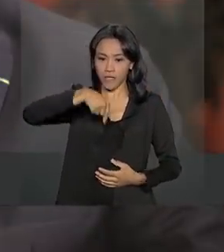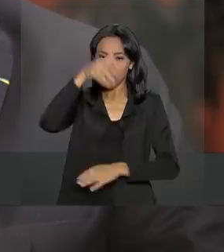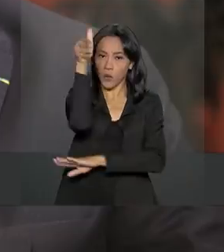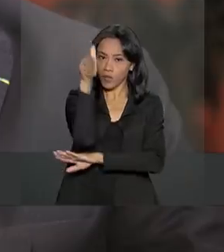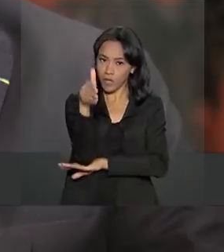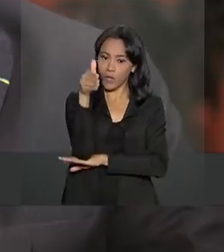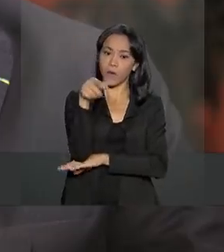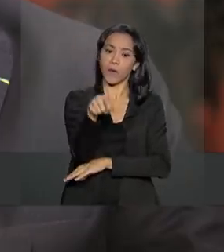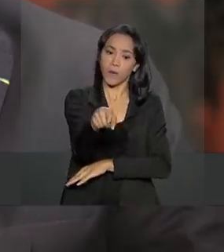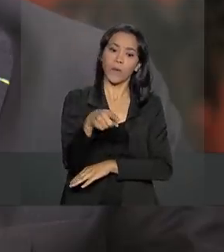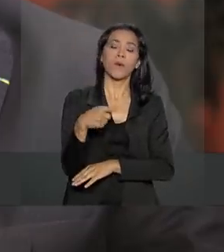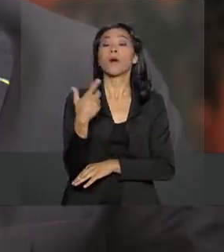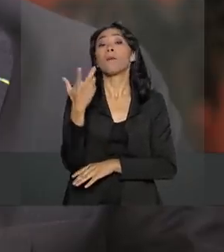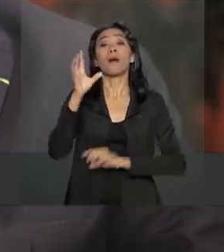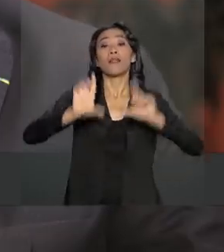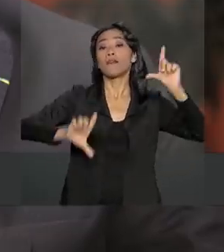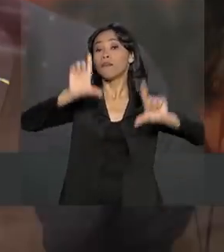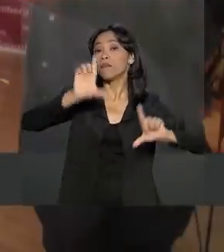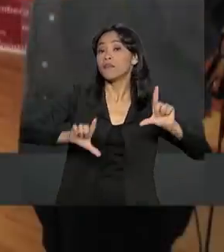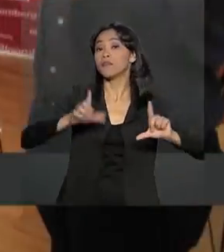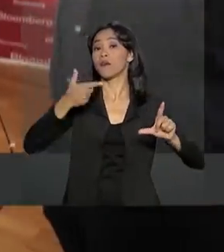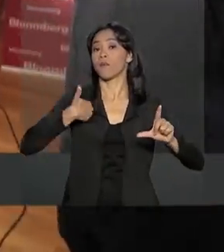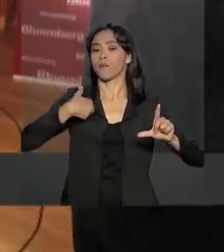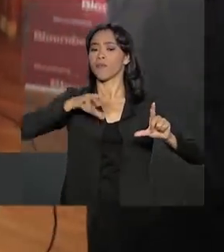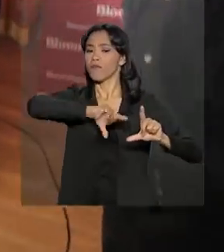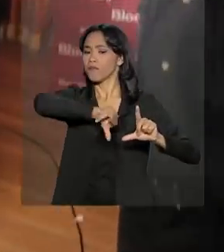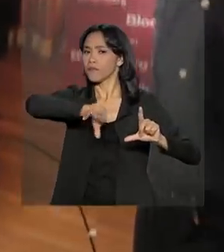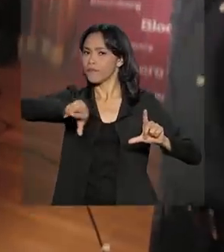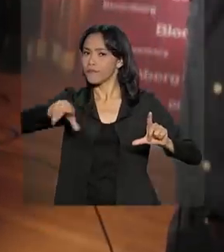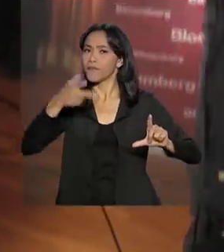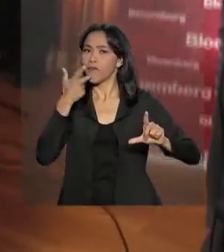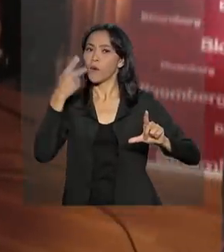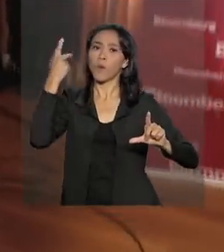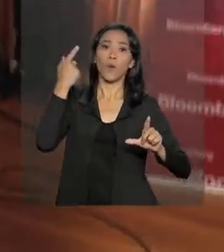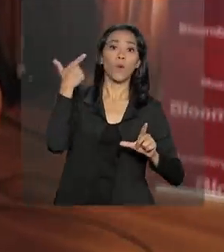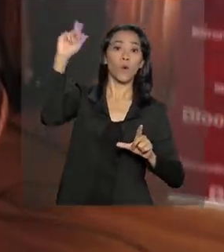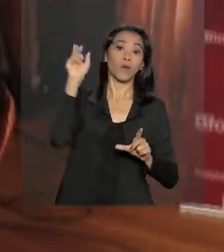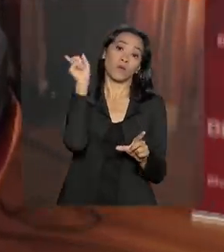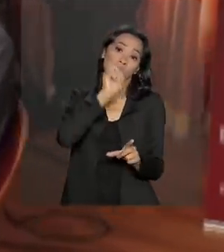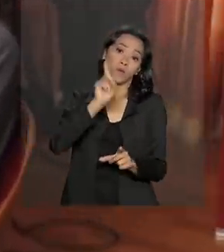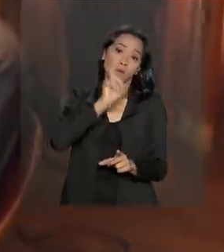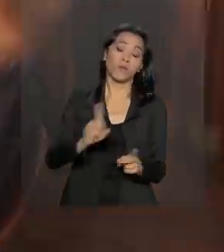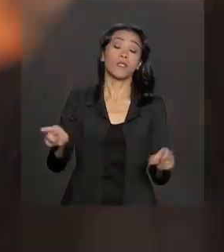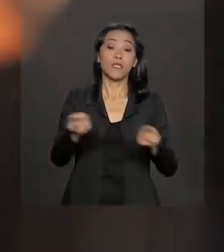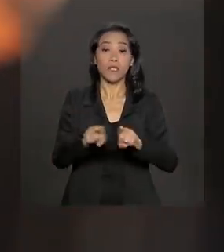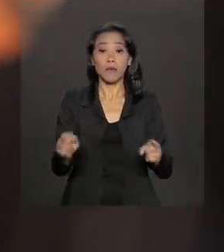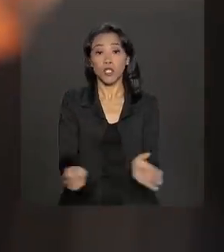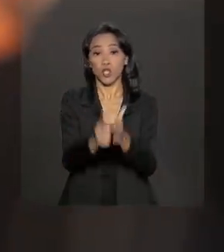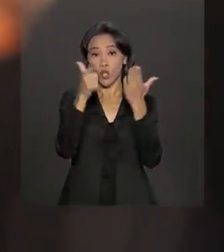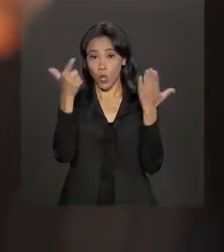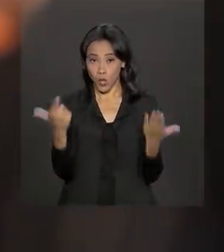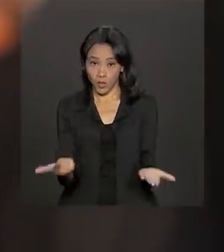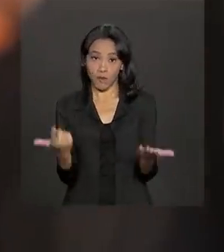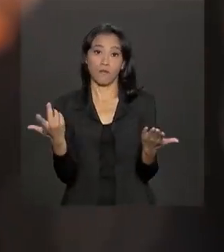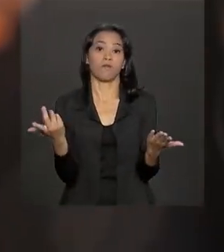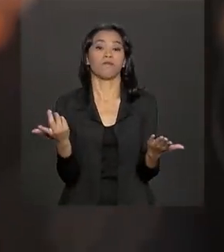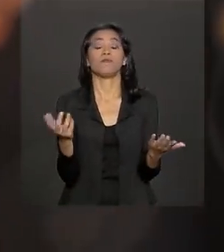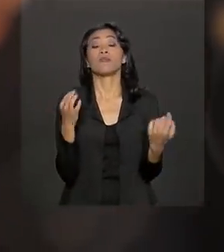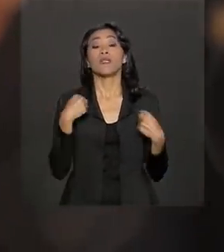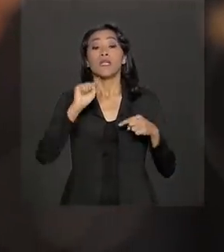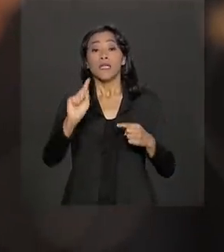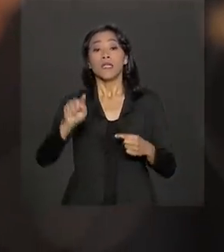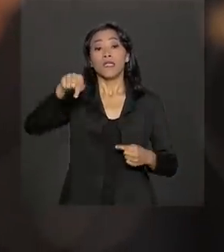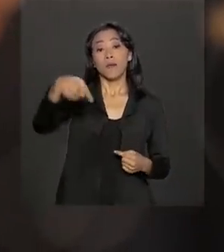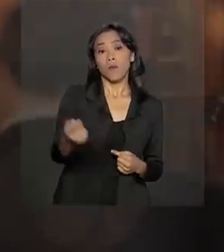entrevistas para veículos da imprensa. Ele falou para a agência de notícias americana Bloomberg e para o jornal The Washington Post. E logo